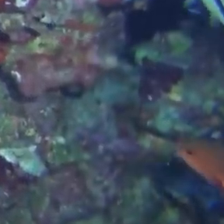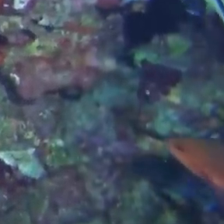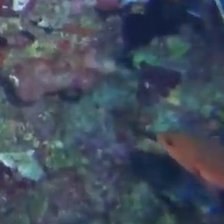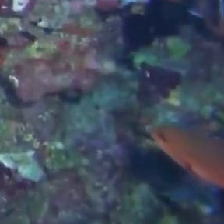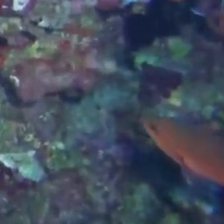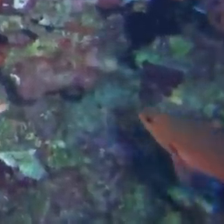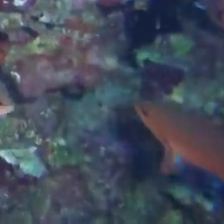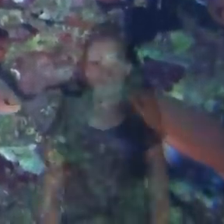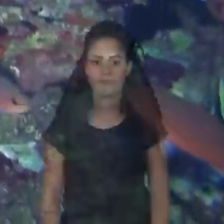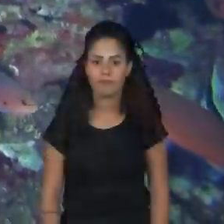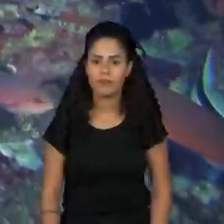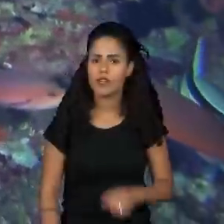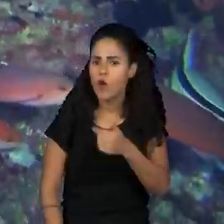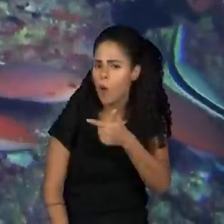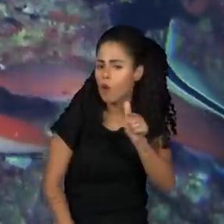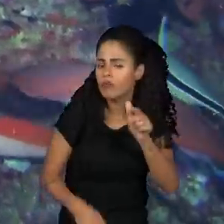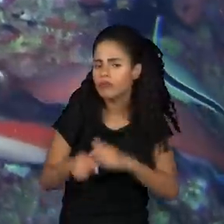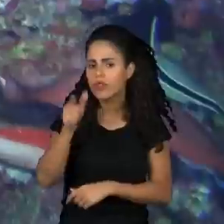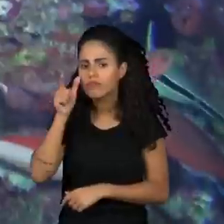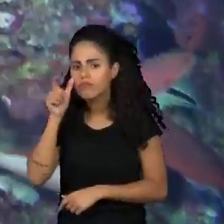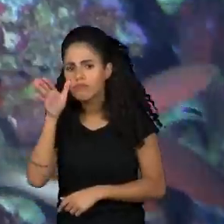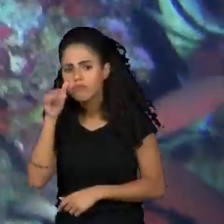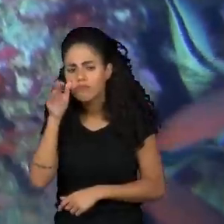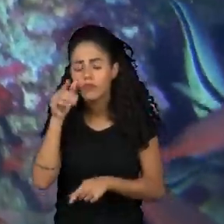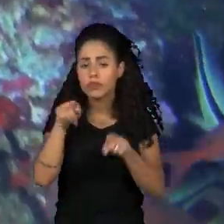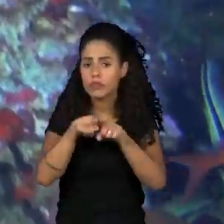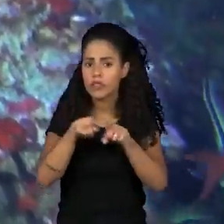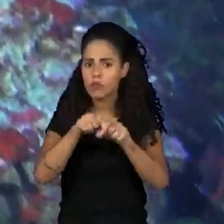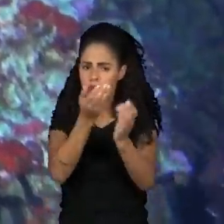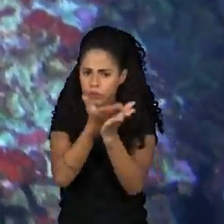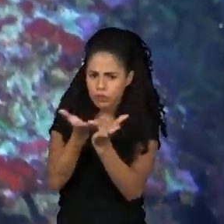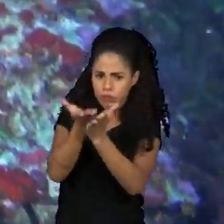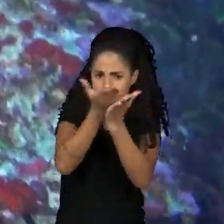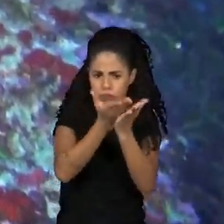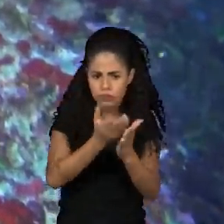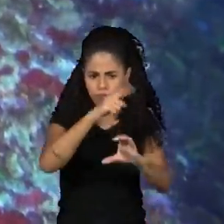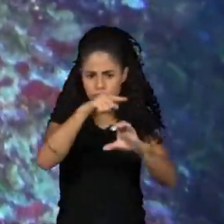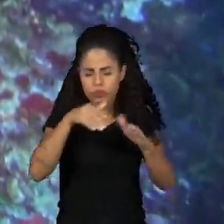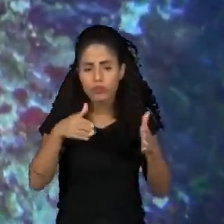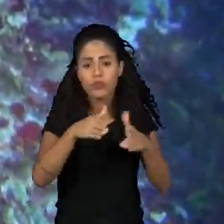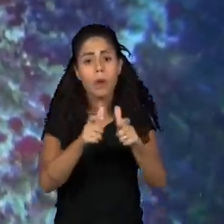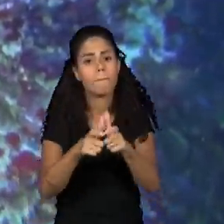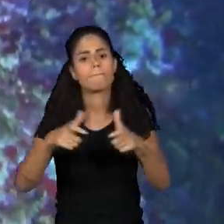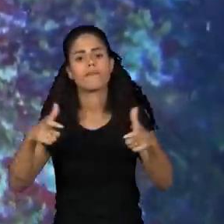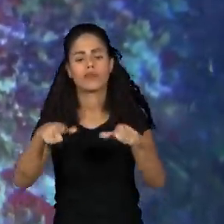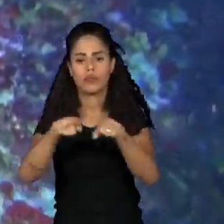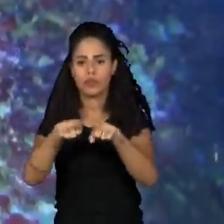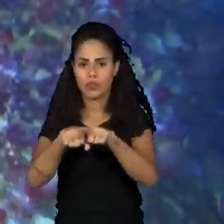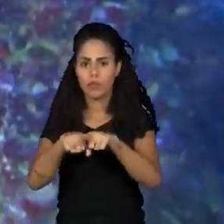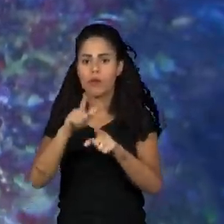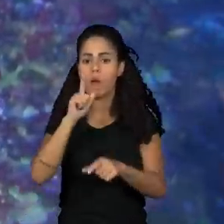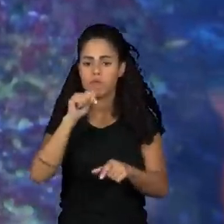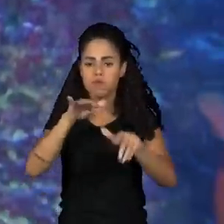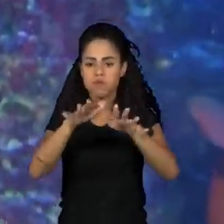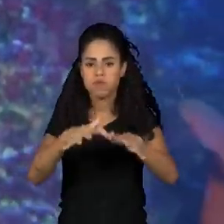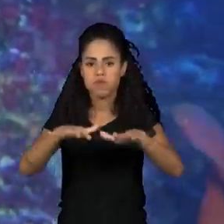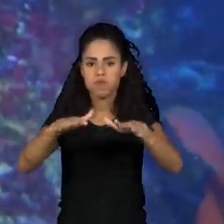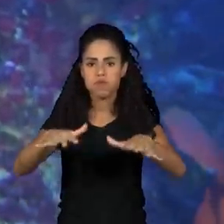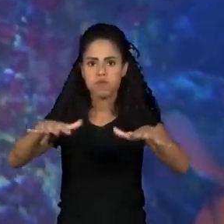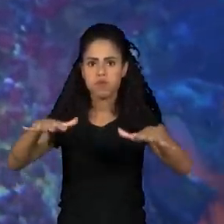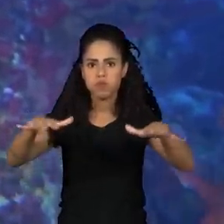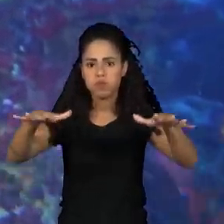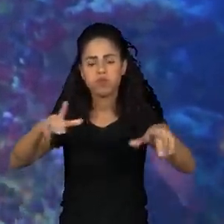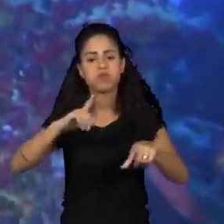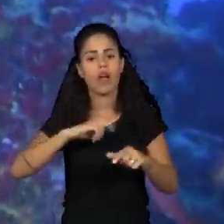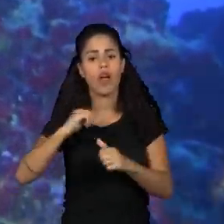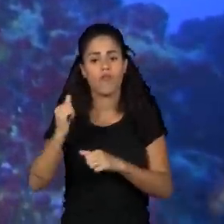Outro fator que gera a falta de incentivos para estudos científicos é que a maior parte do oceano é composta por águas